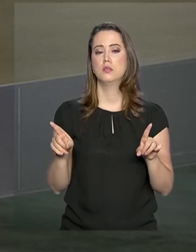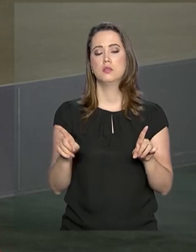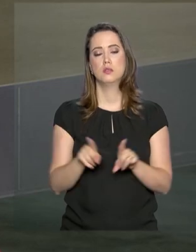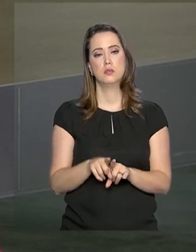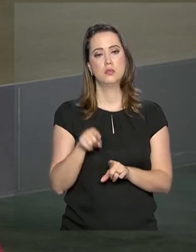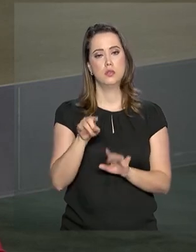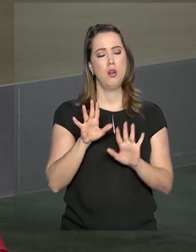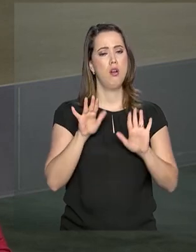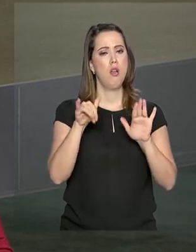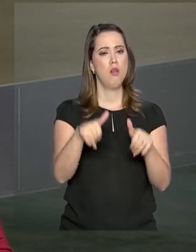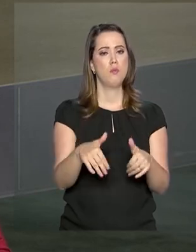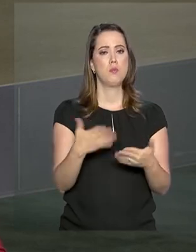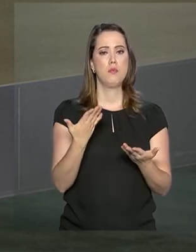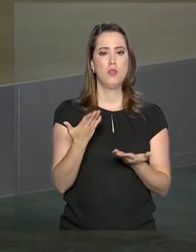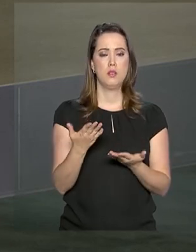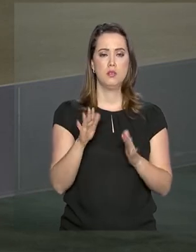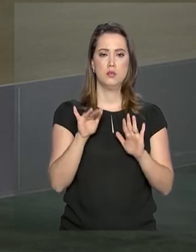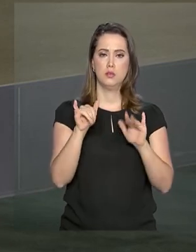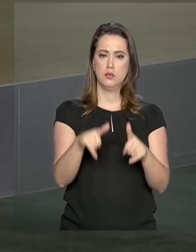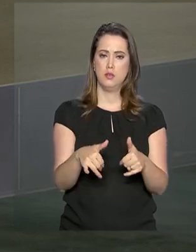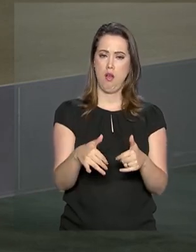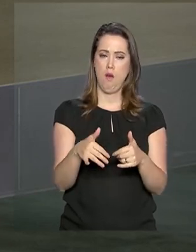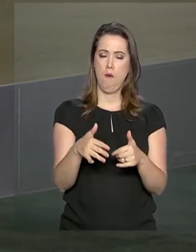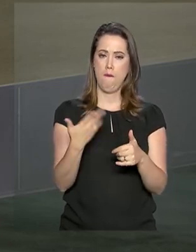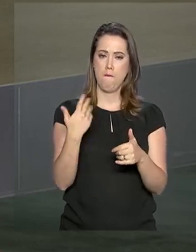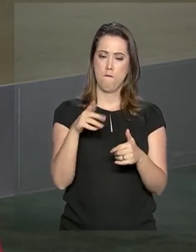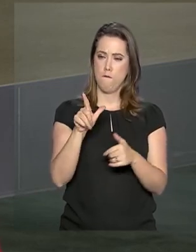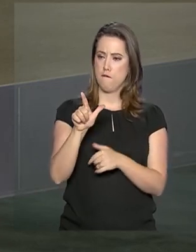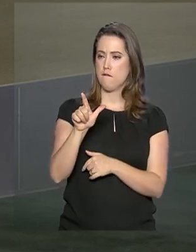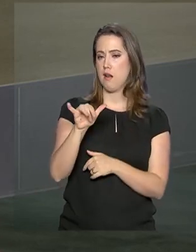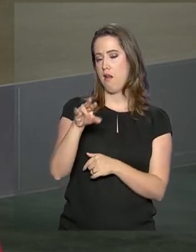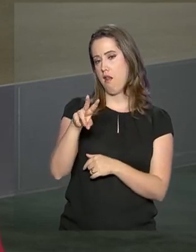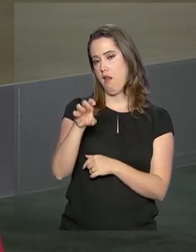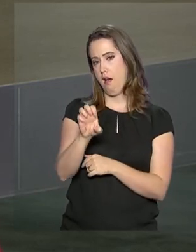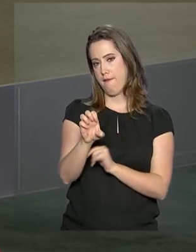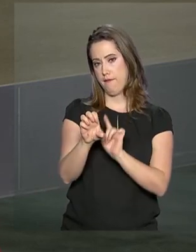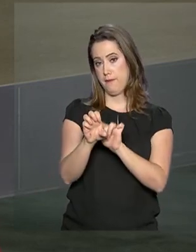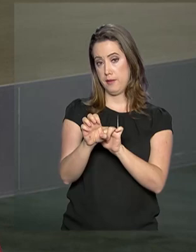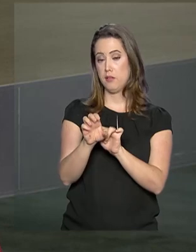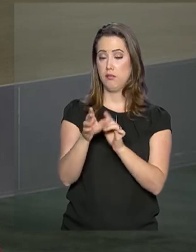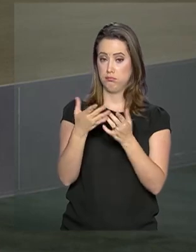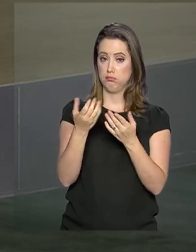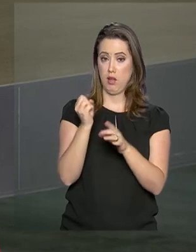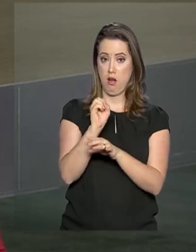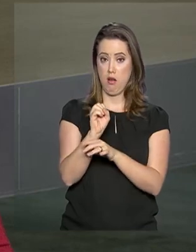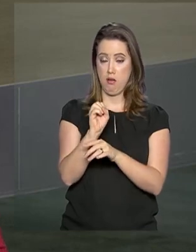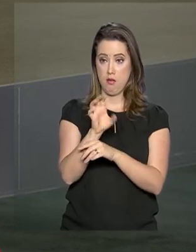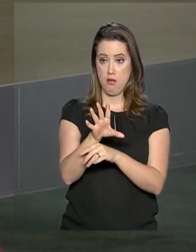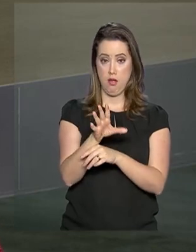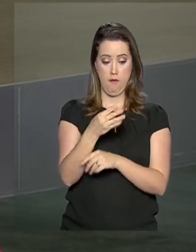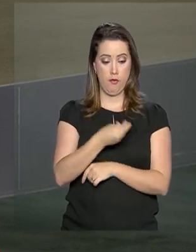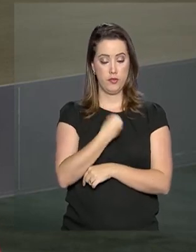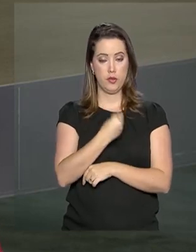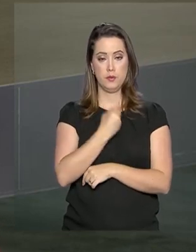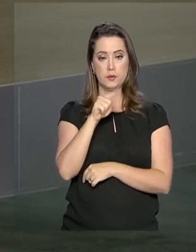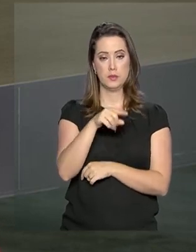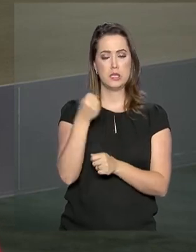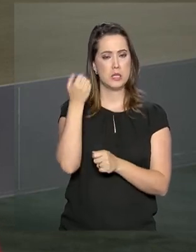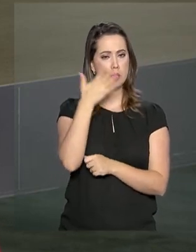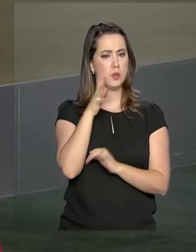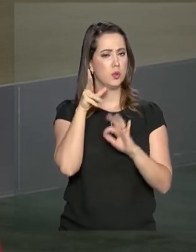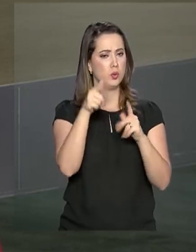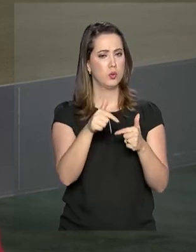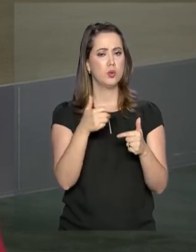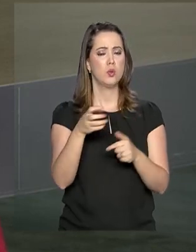ele encerrou, né, essas lives, como são chamadas, essas transmissões ao vivo, dizendo, explicando que vai fazer